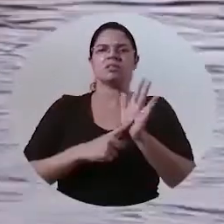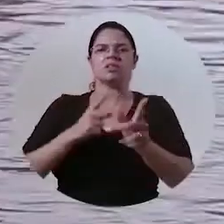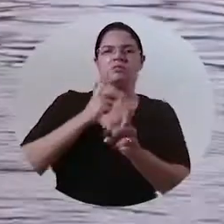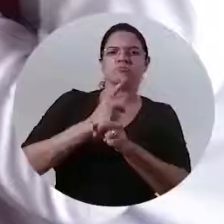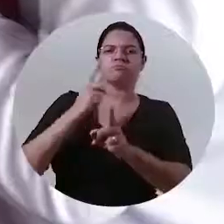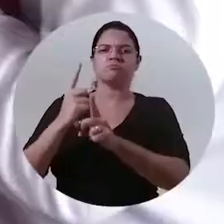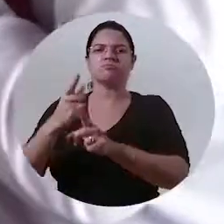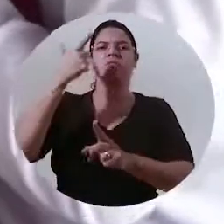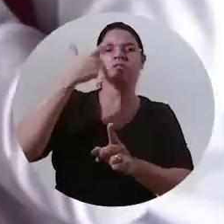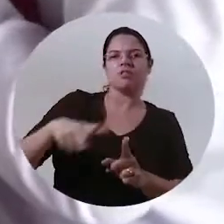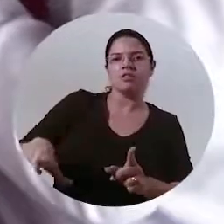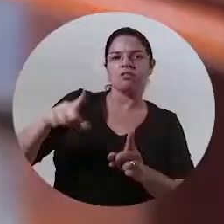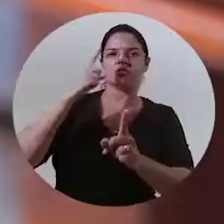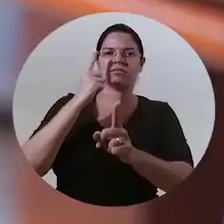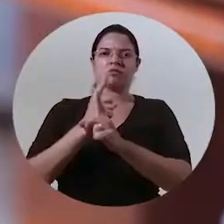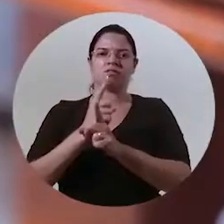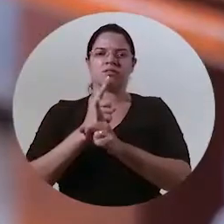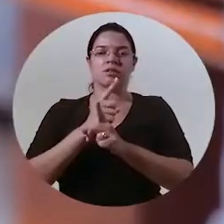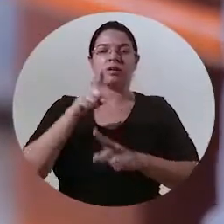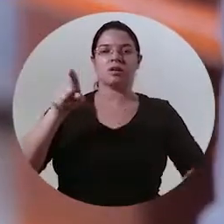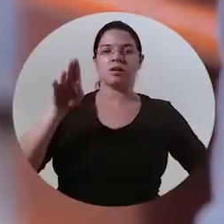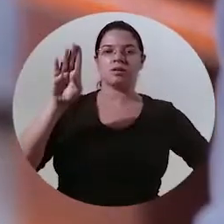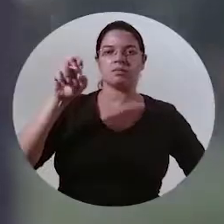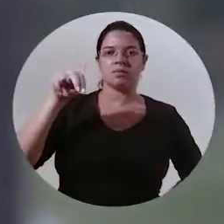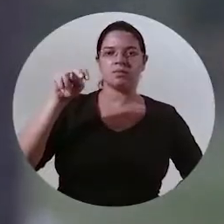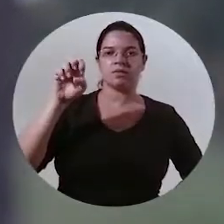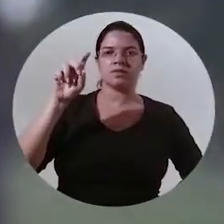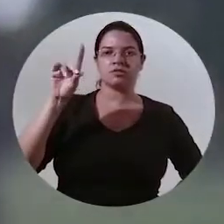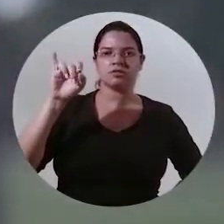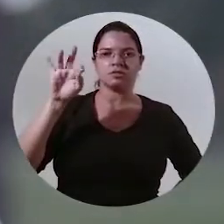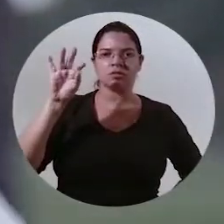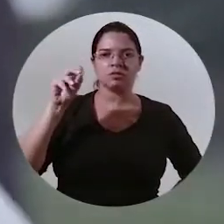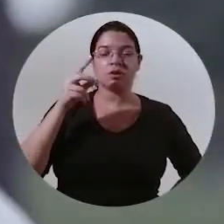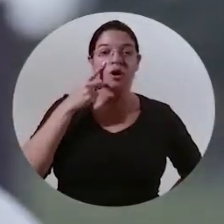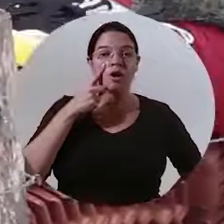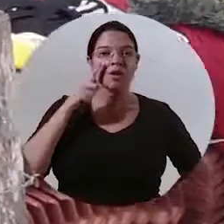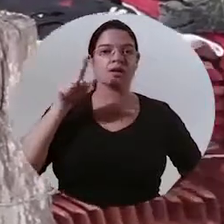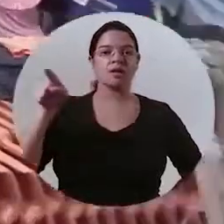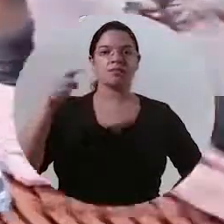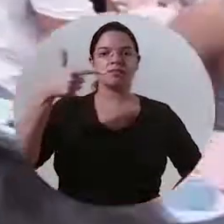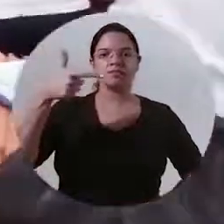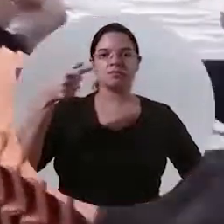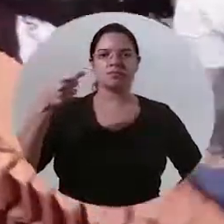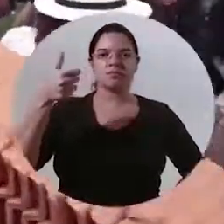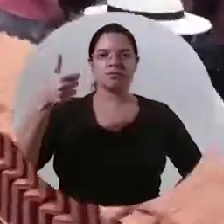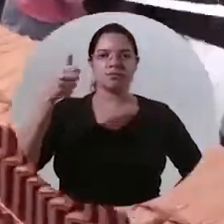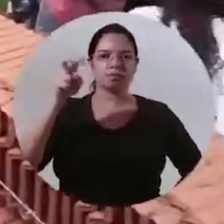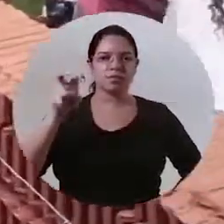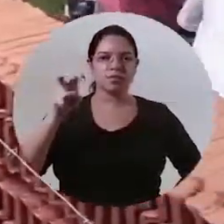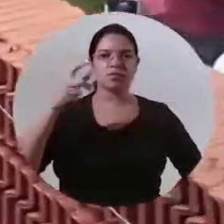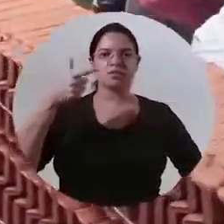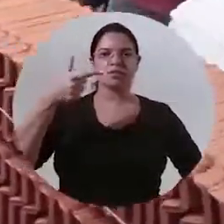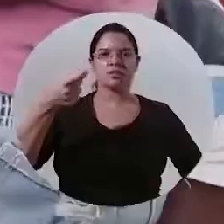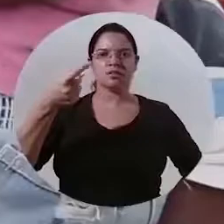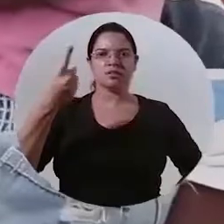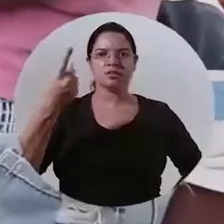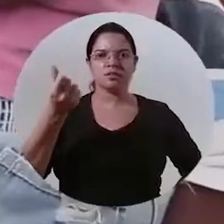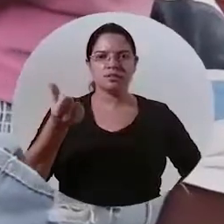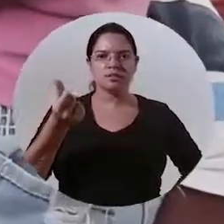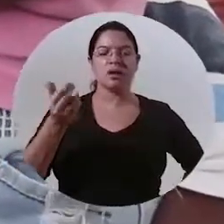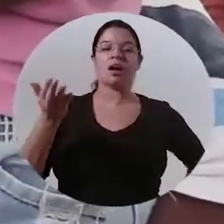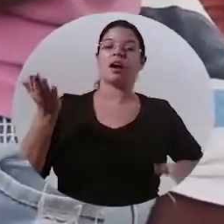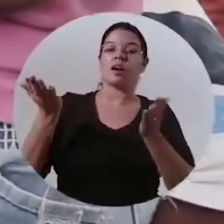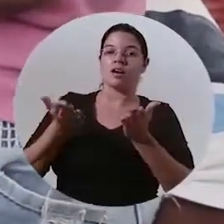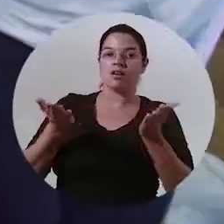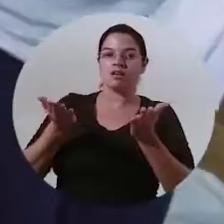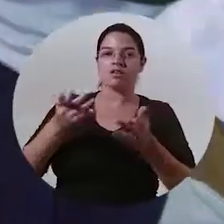produz dezenas de encontros e reencontros Seu Benedito, por exemplo olha ele aí em 2015 2016